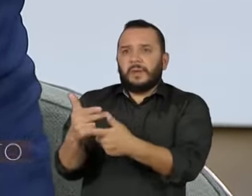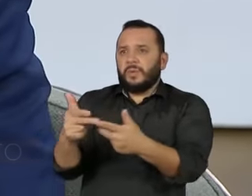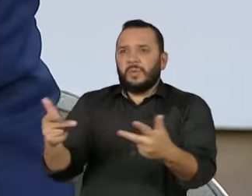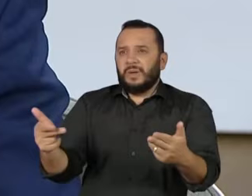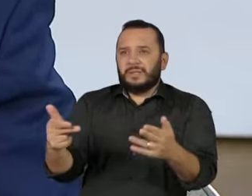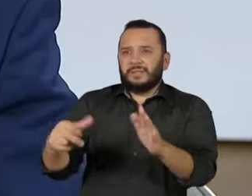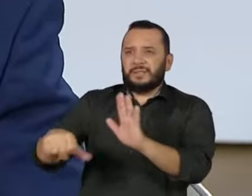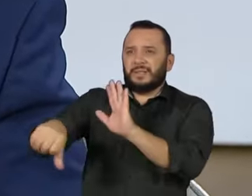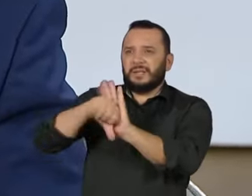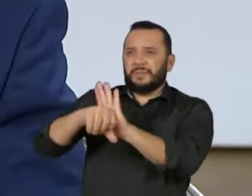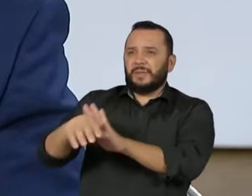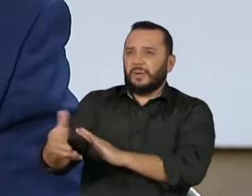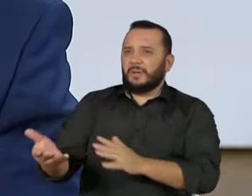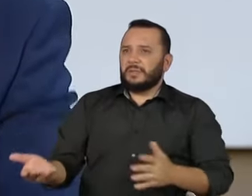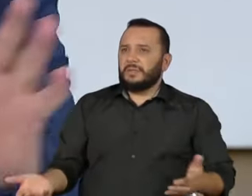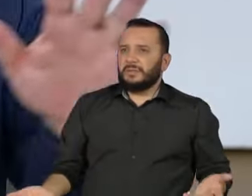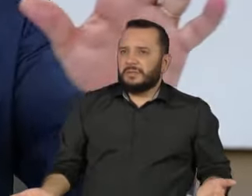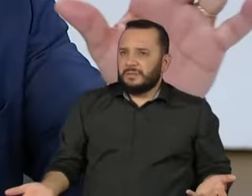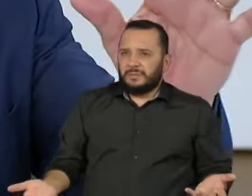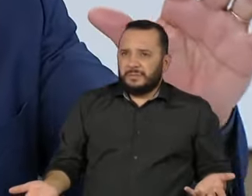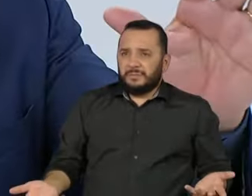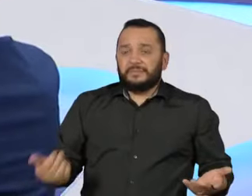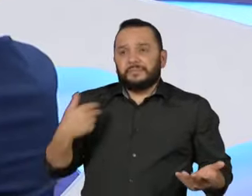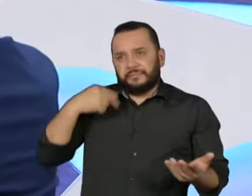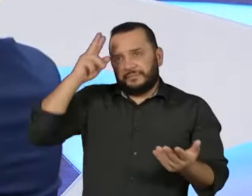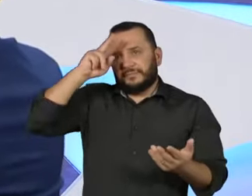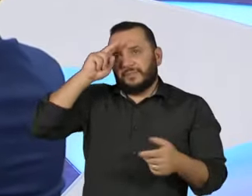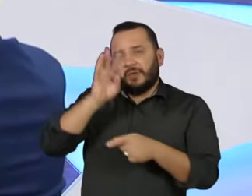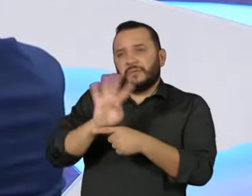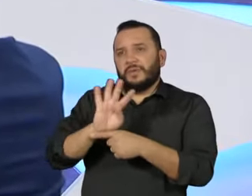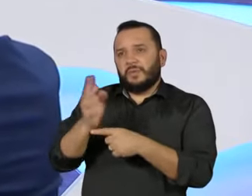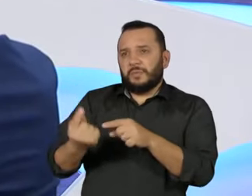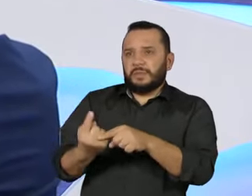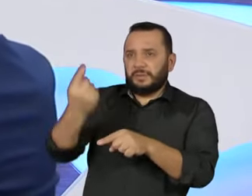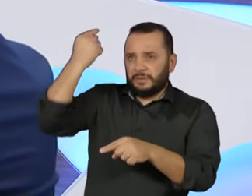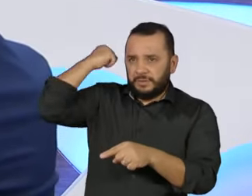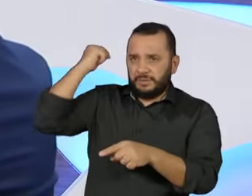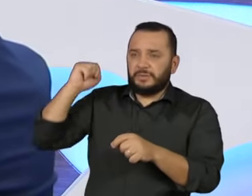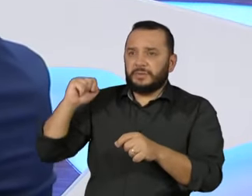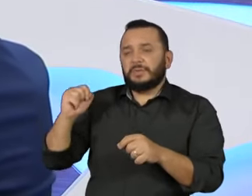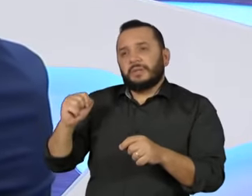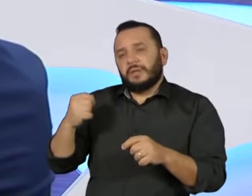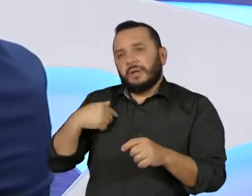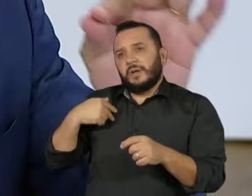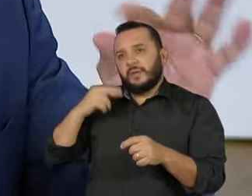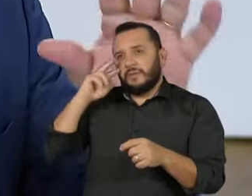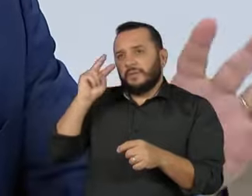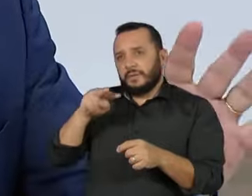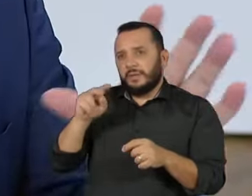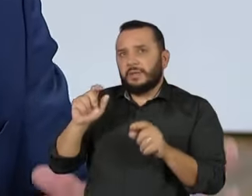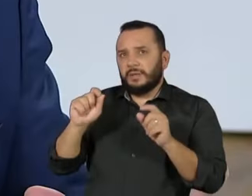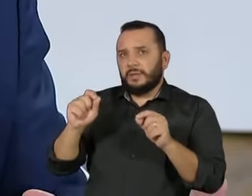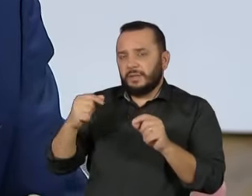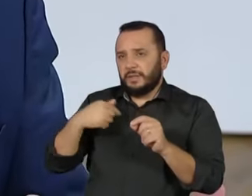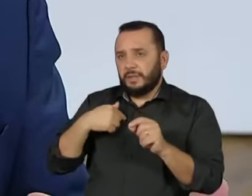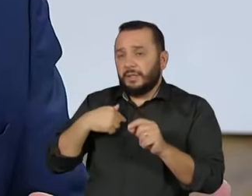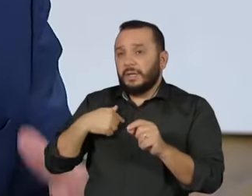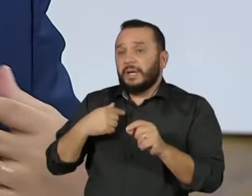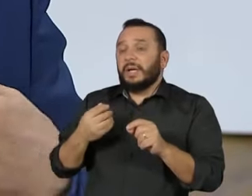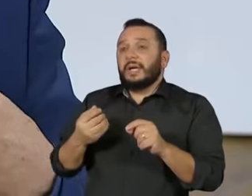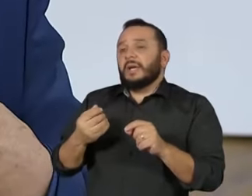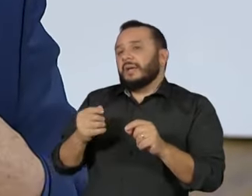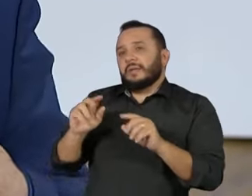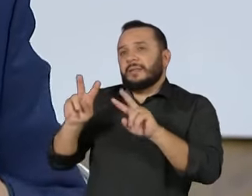quer dizer, me lembra um filme antigo que eu assisti, Crie Coervos e eles furarão seus olhos.